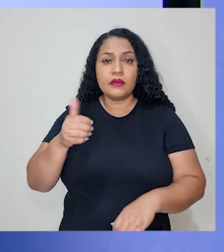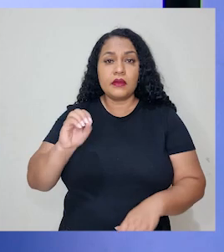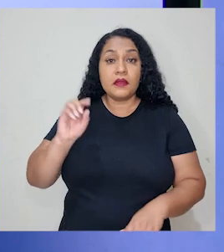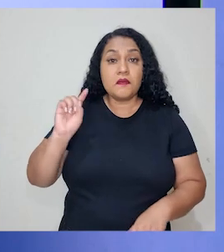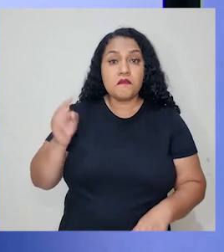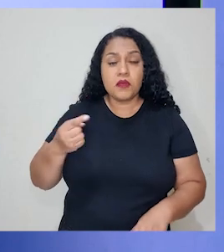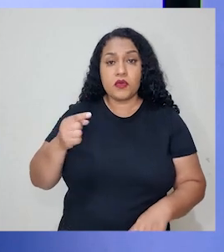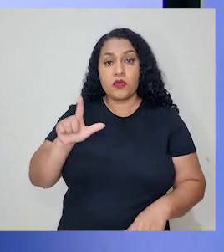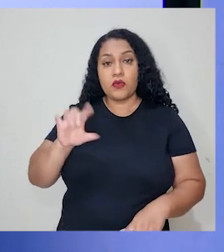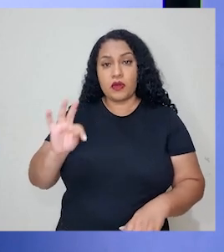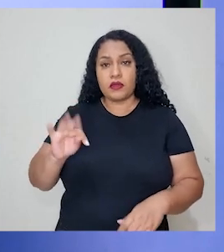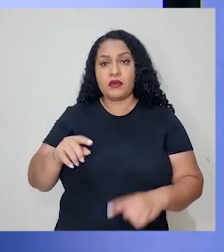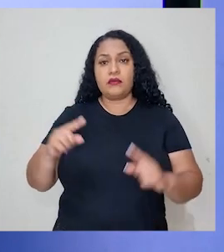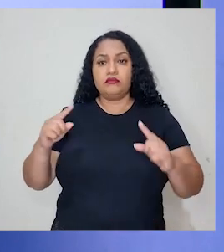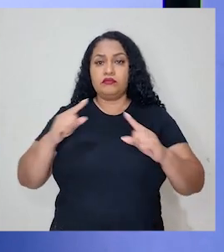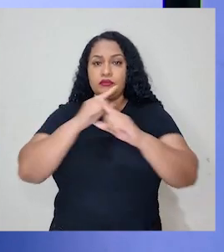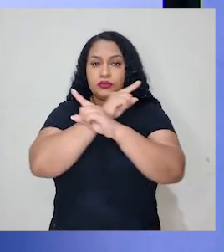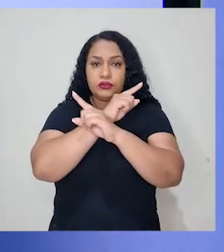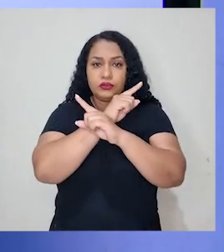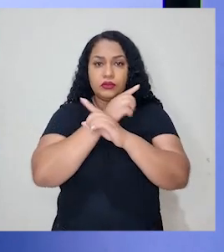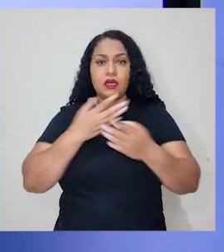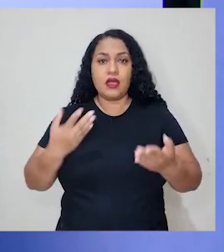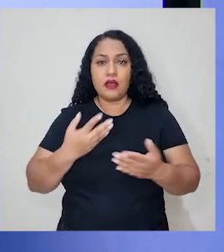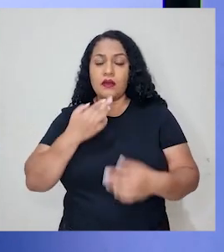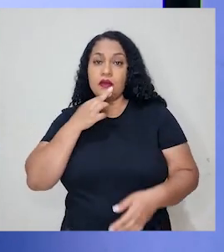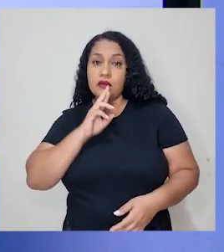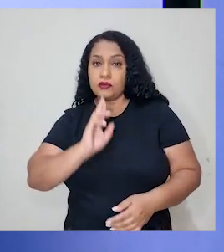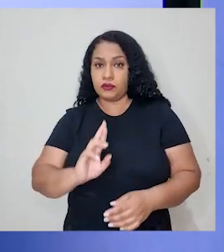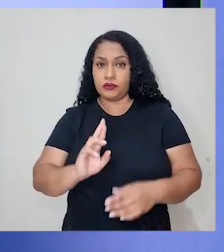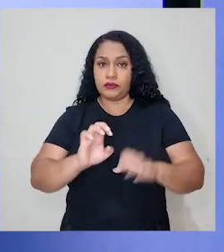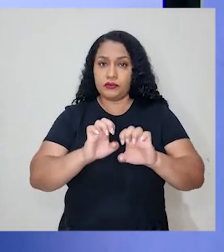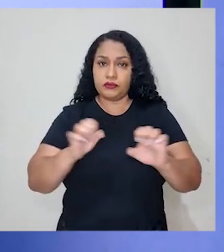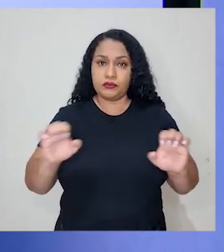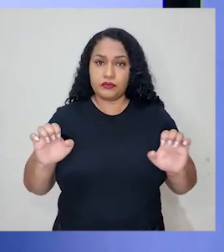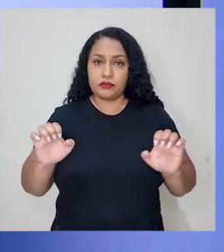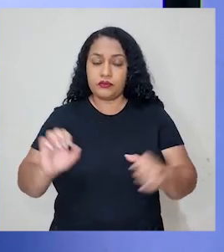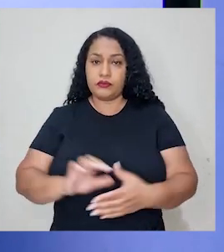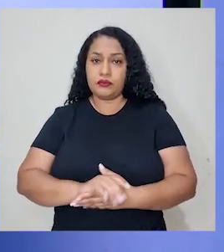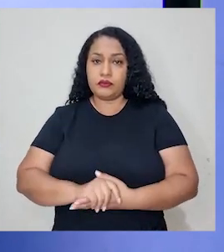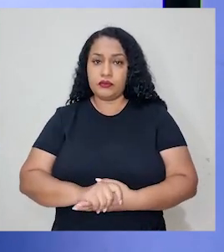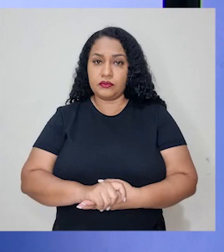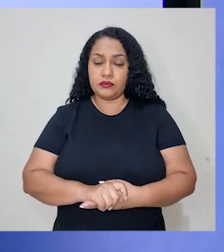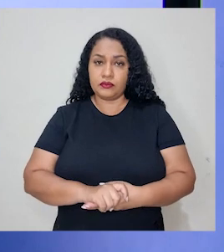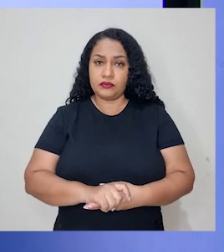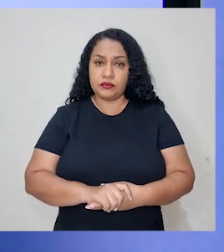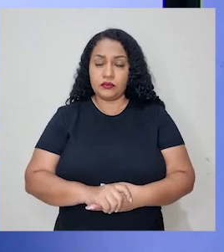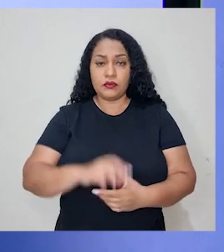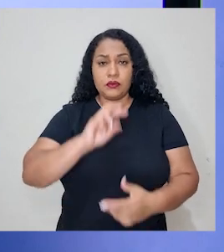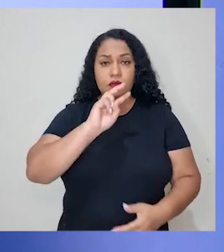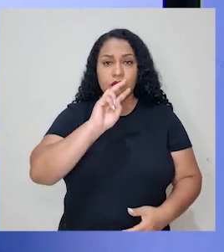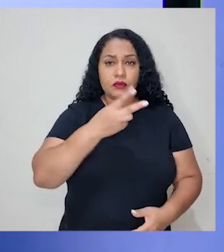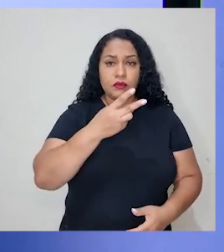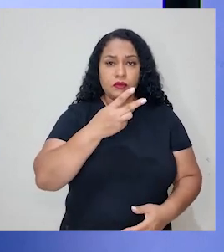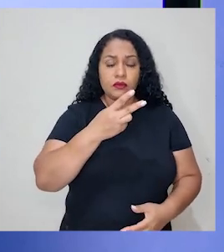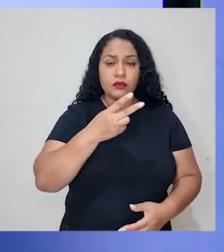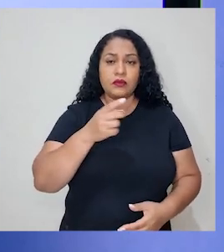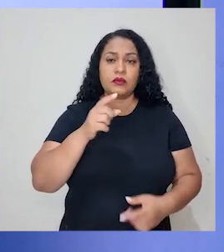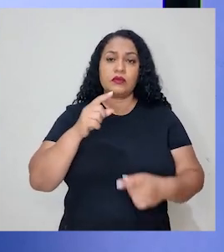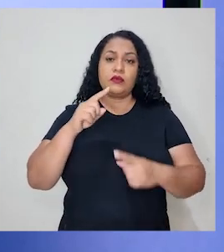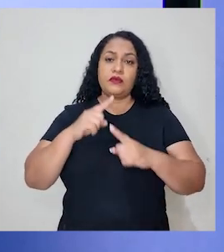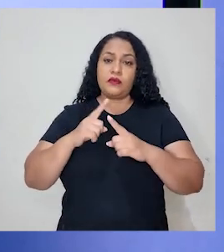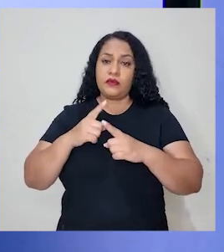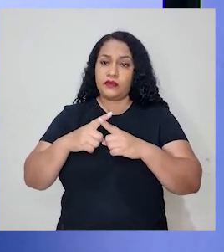Então, multiplicamos cruzado, agora resolvemos essa equação. Então, está aqui, 2.000 vezes x, que é